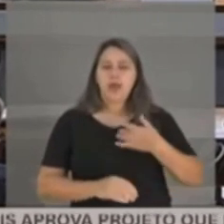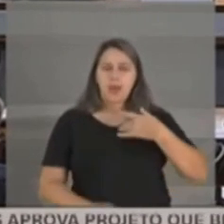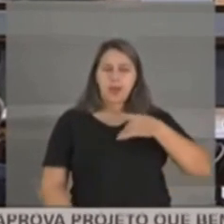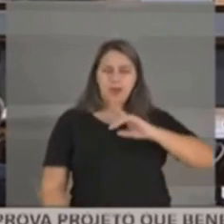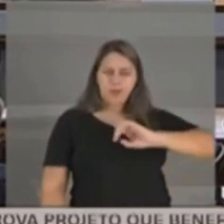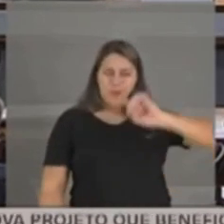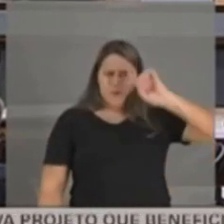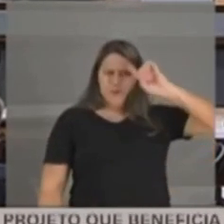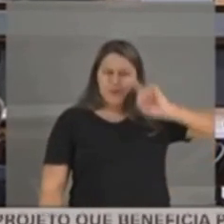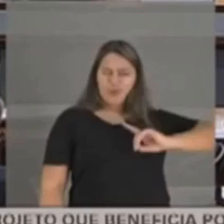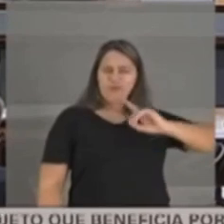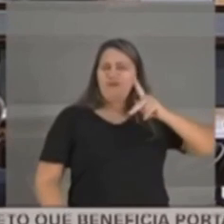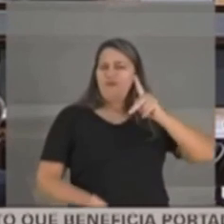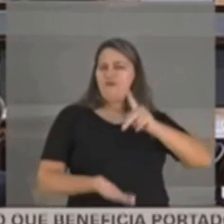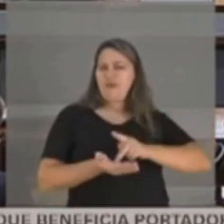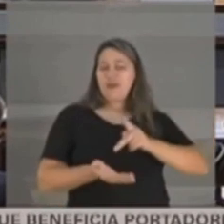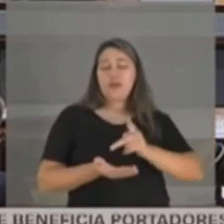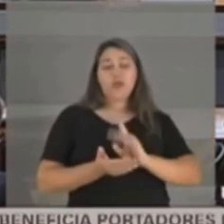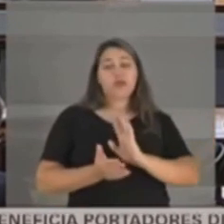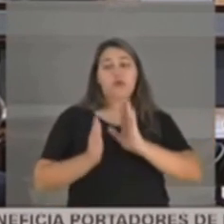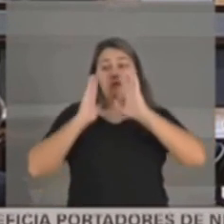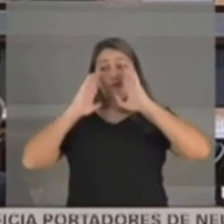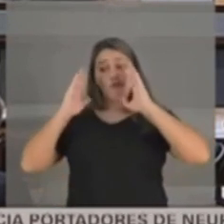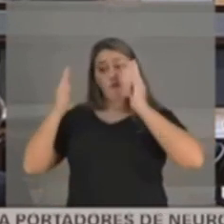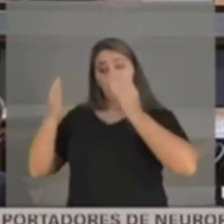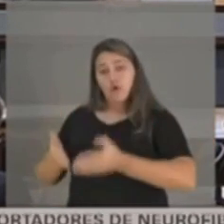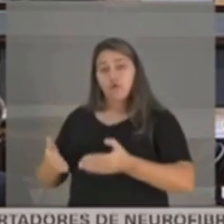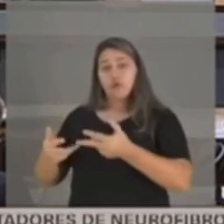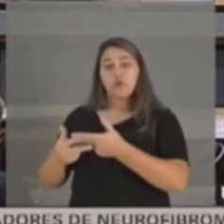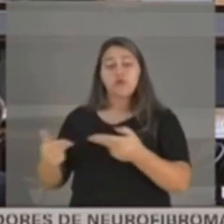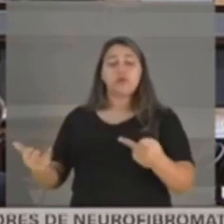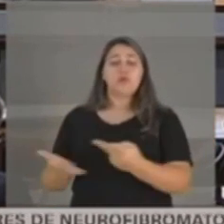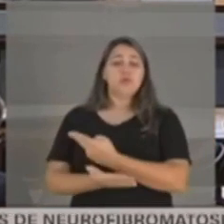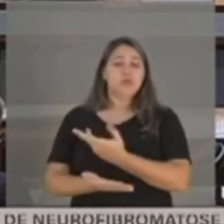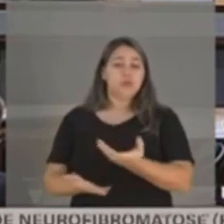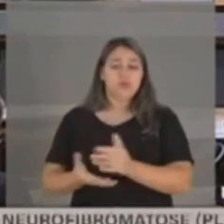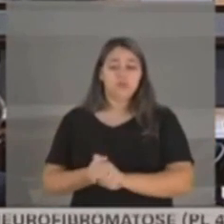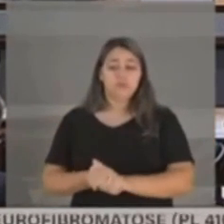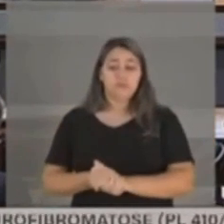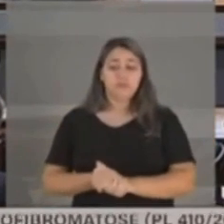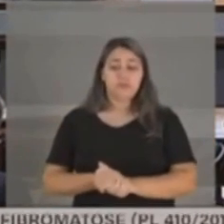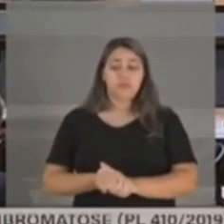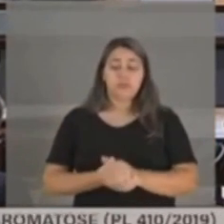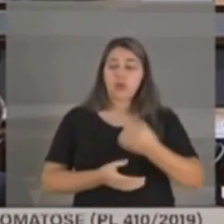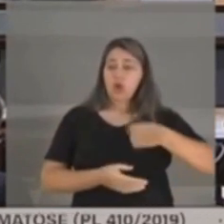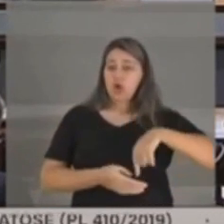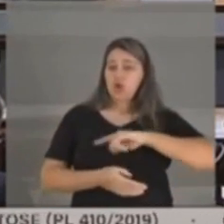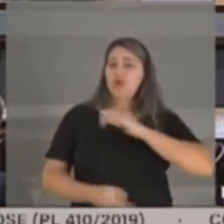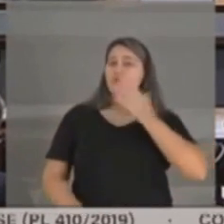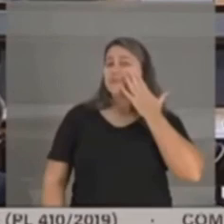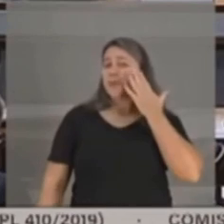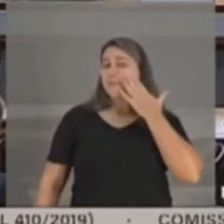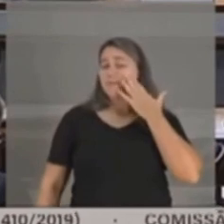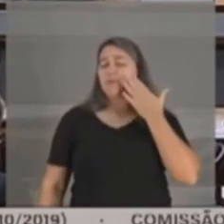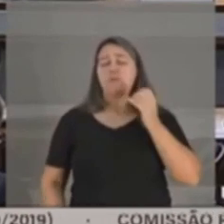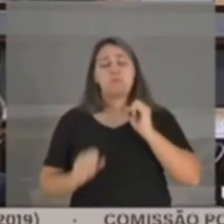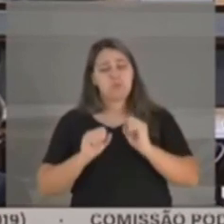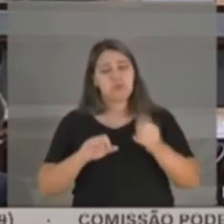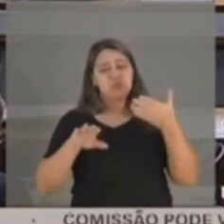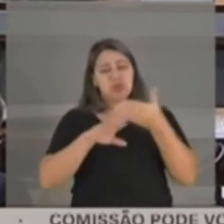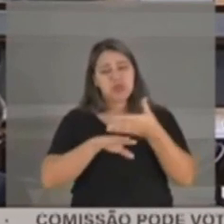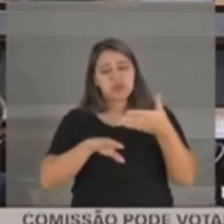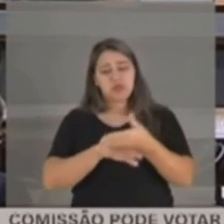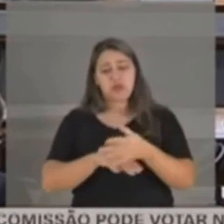verdade, eu estou me focando em fatos. Que nós temos conhecimento, que o senhor tem conhecimento, o senhor pode ter acesso.